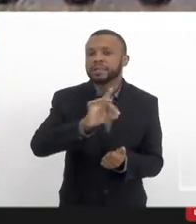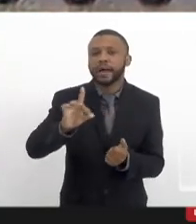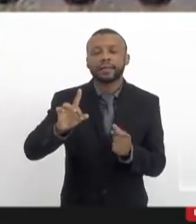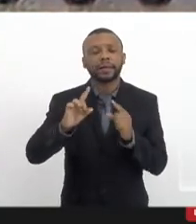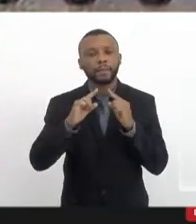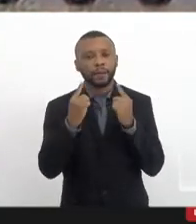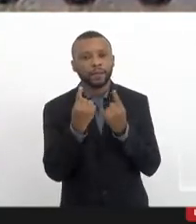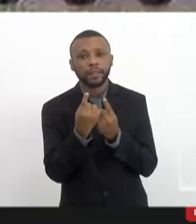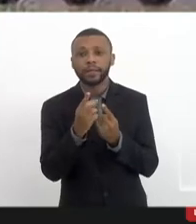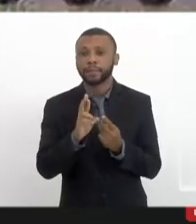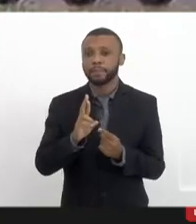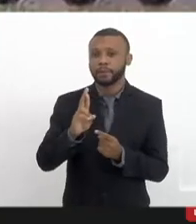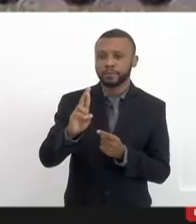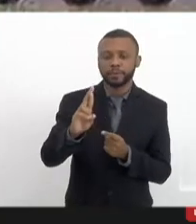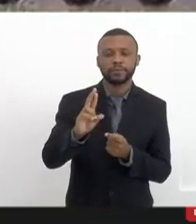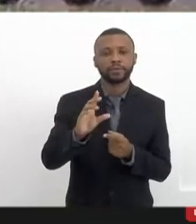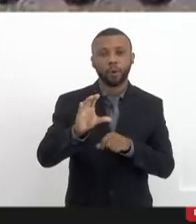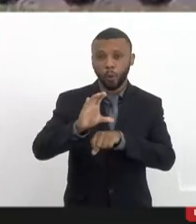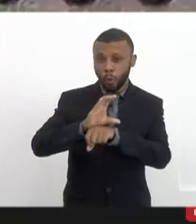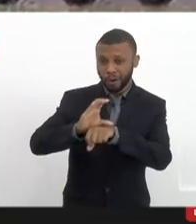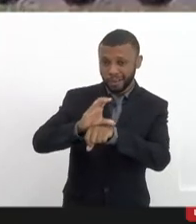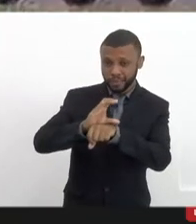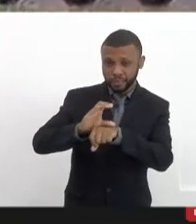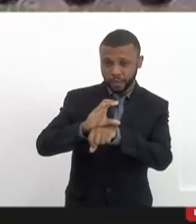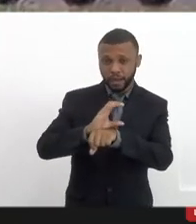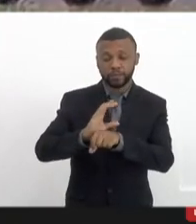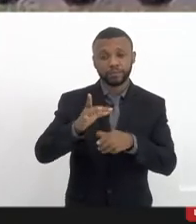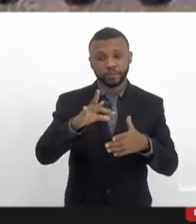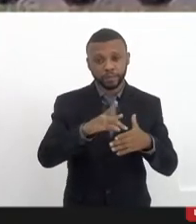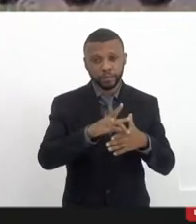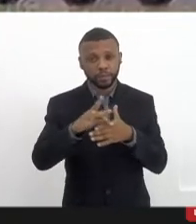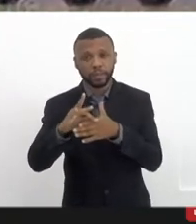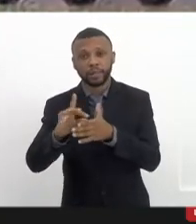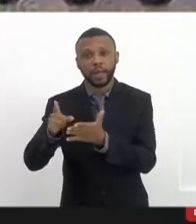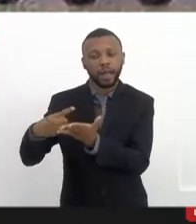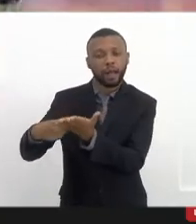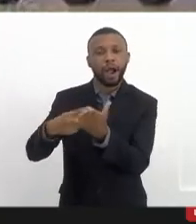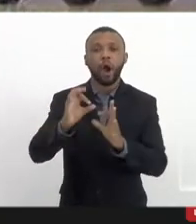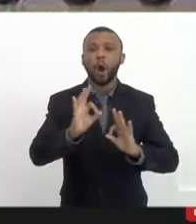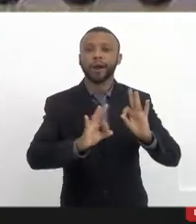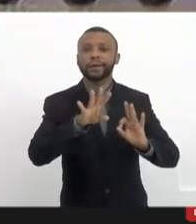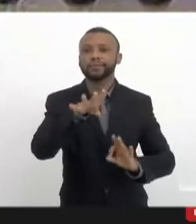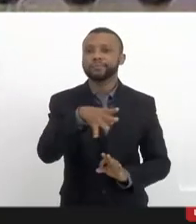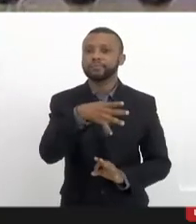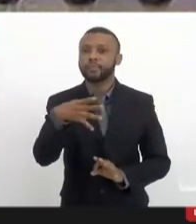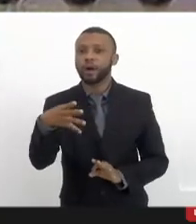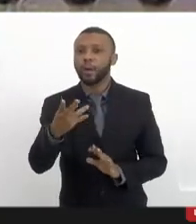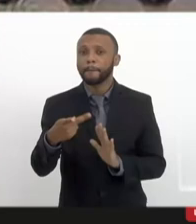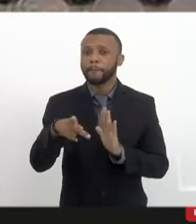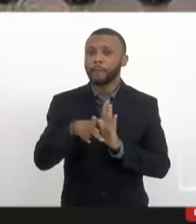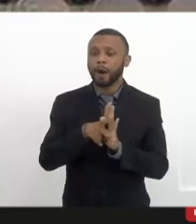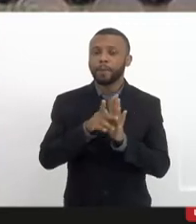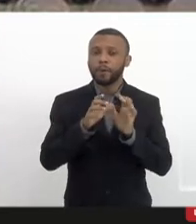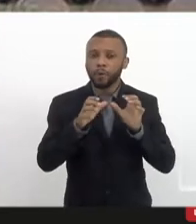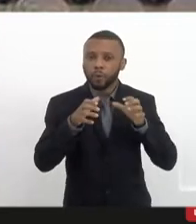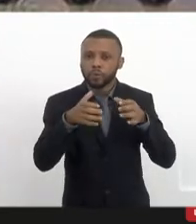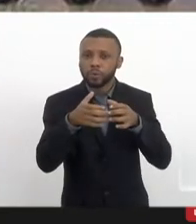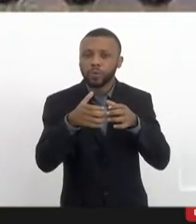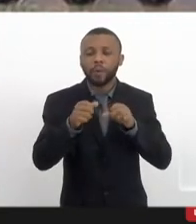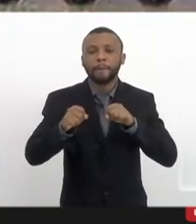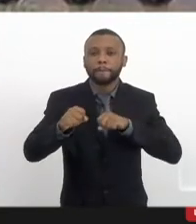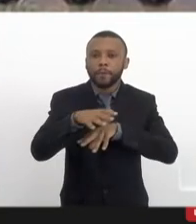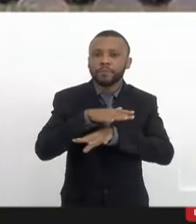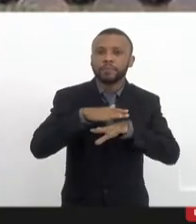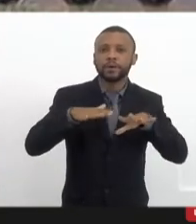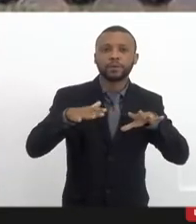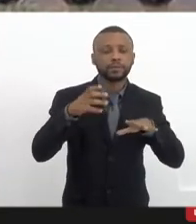colegiadamente essa frente para que organize as nossas agendas e que o próprio coletivo, movimento de rádios aqui